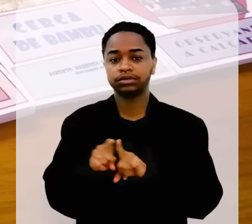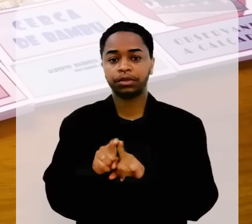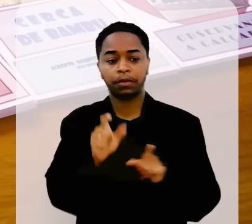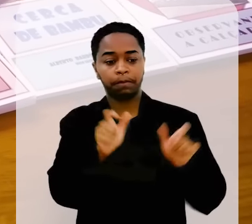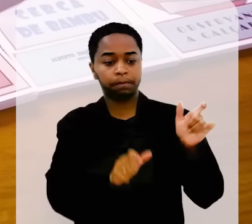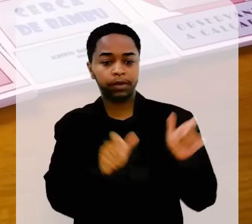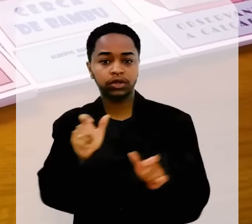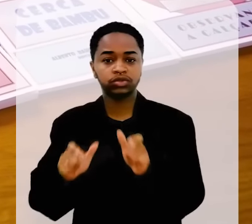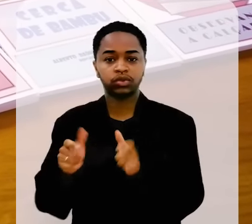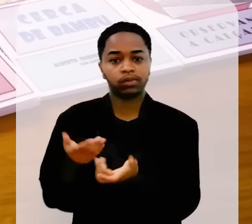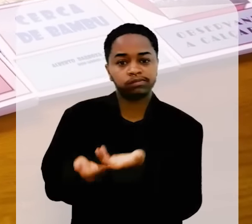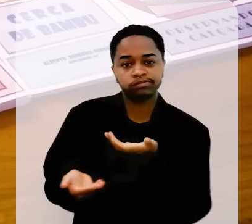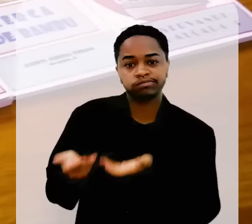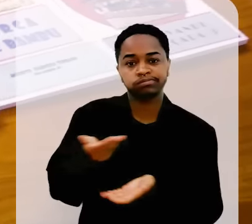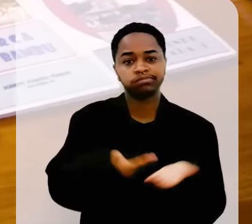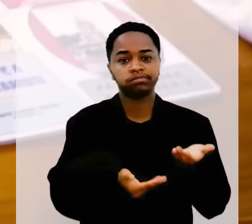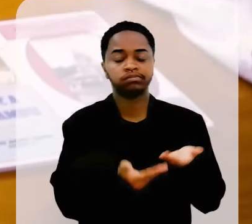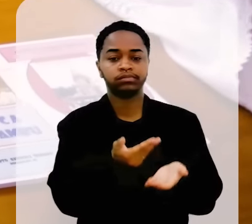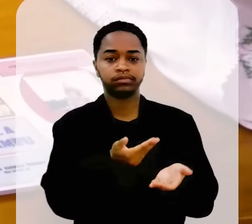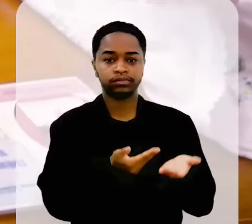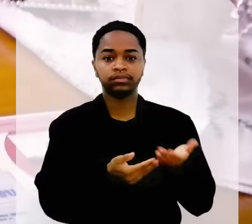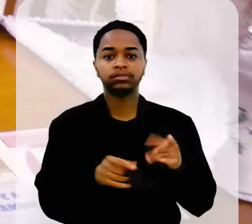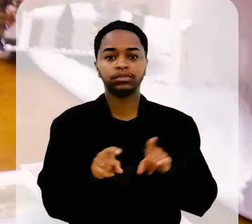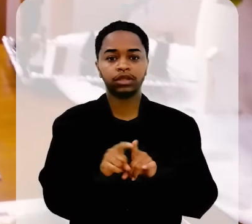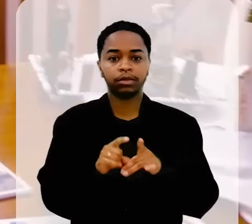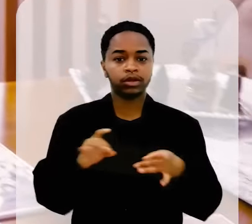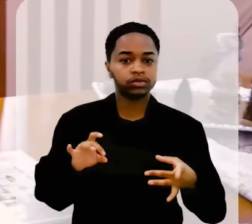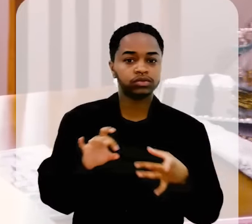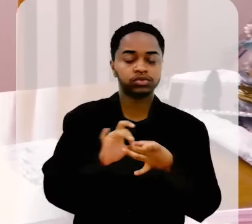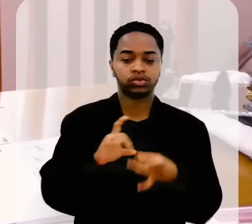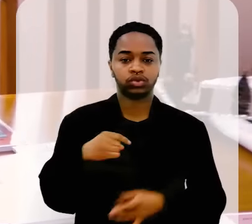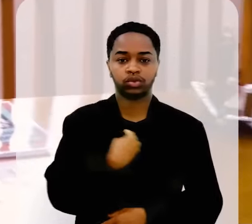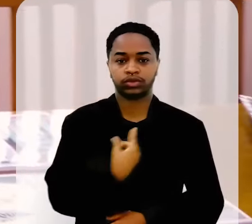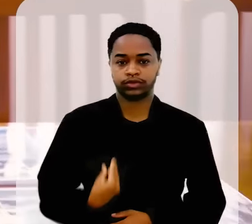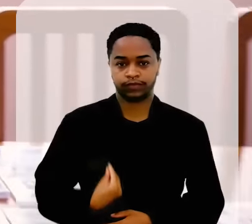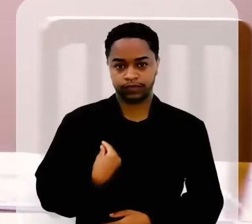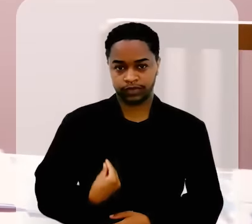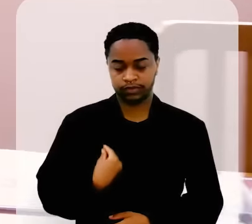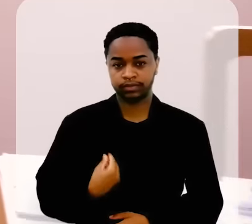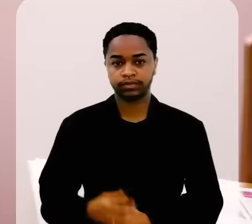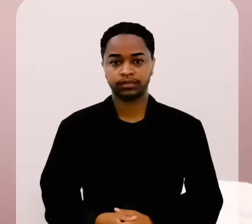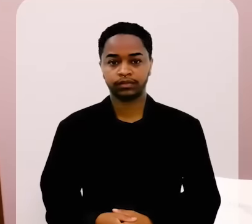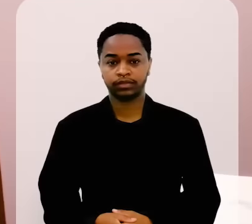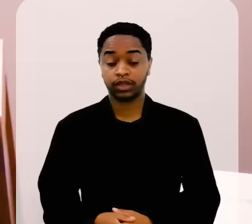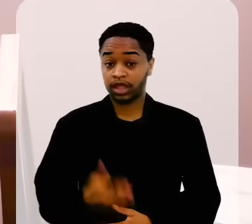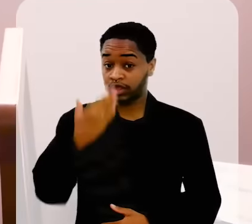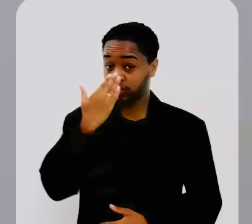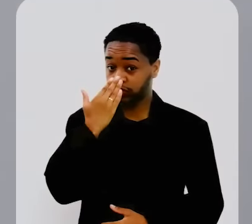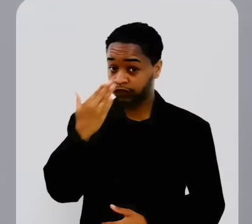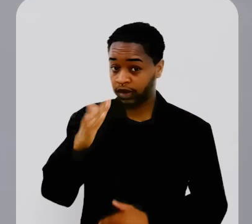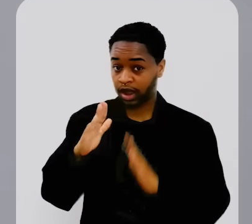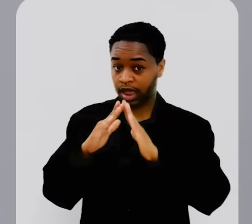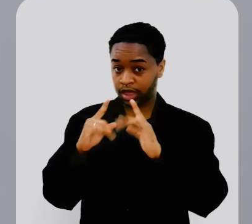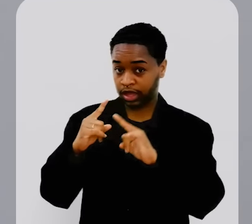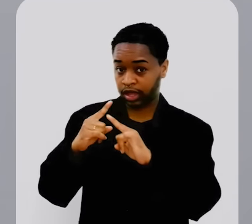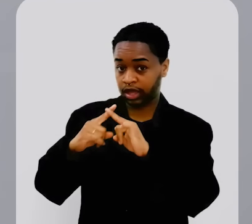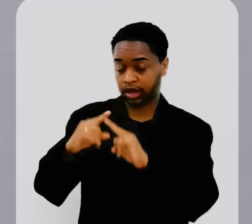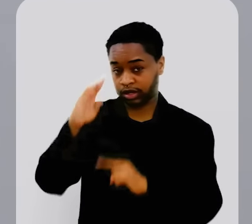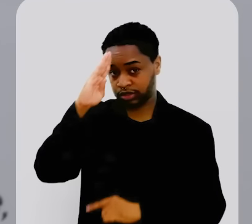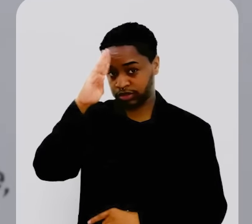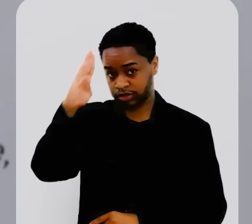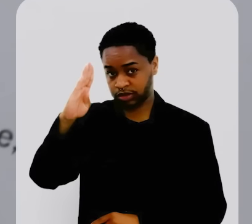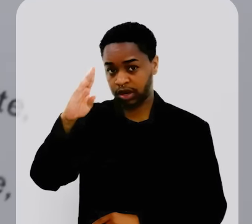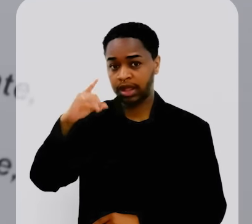município, das pessoas que conviveram com a gente e fizeram parte da nossa vida. Em frente à